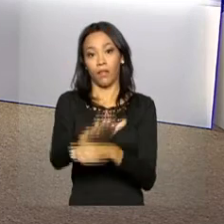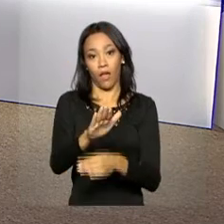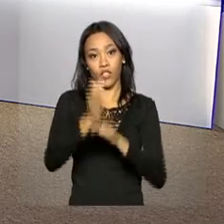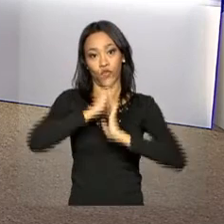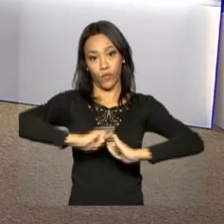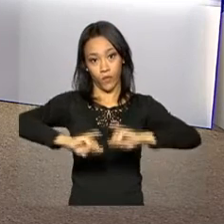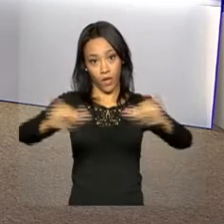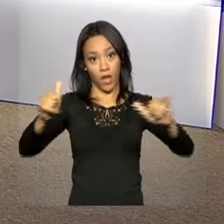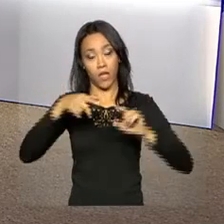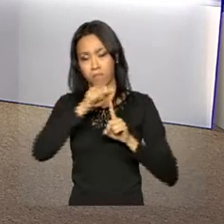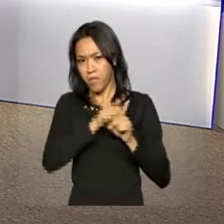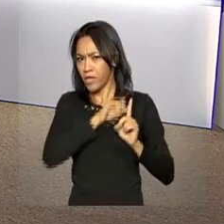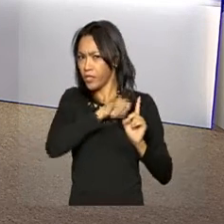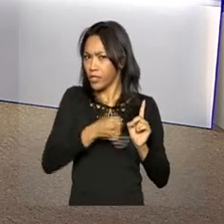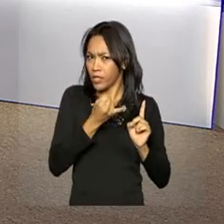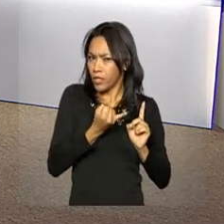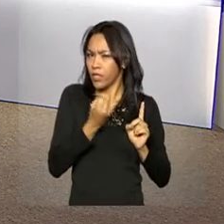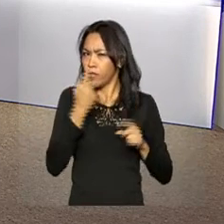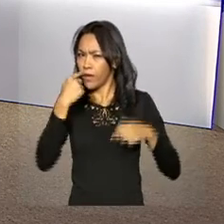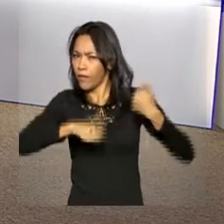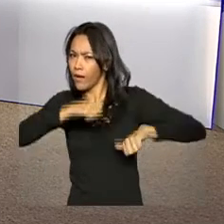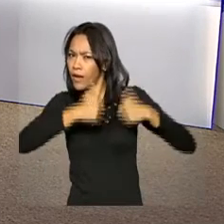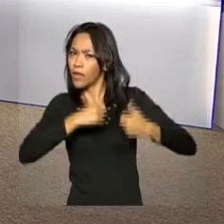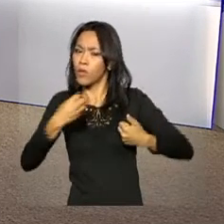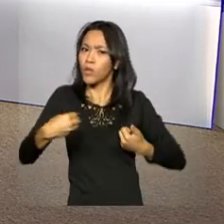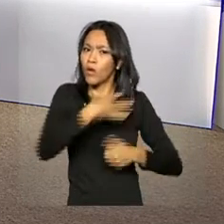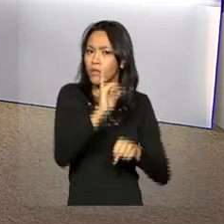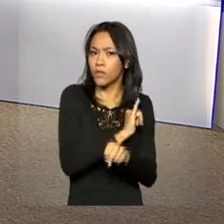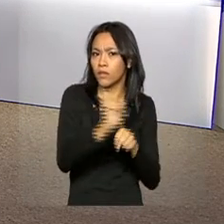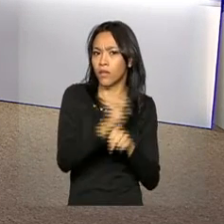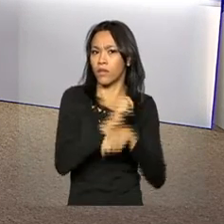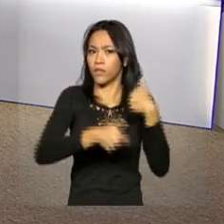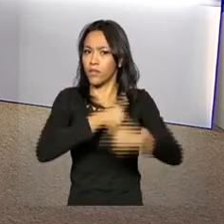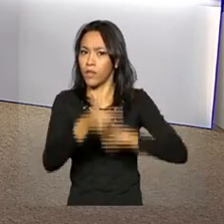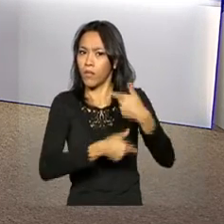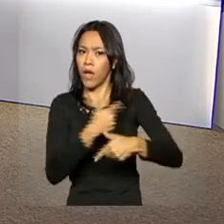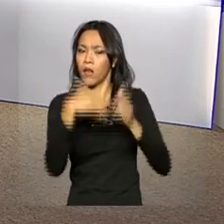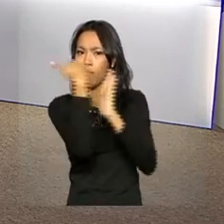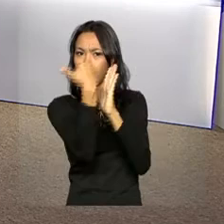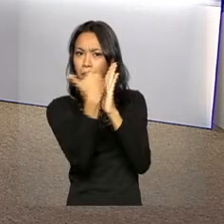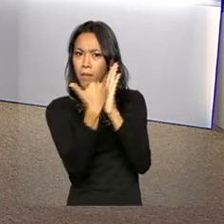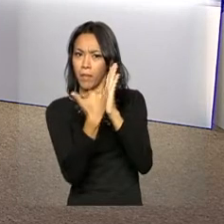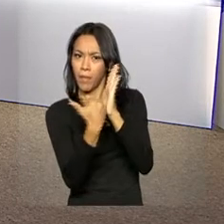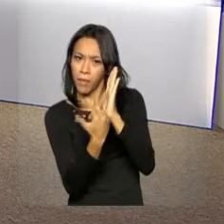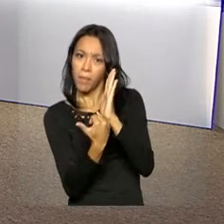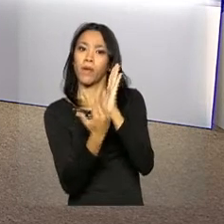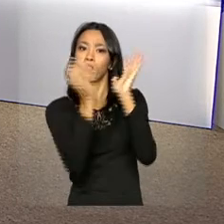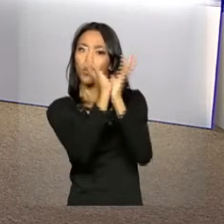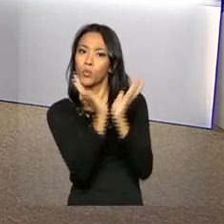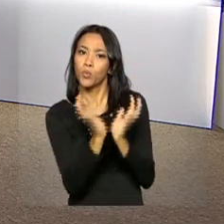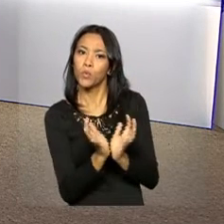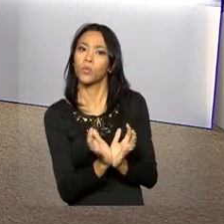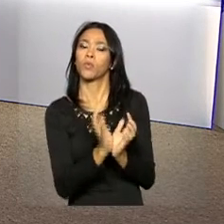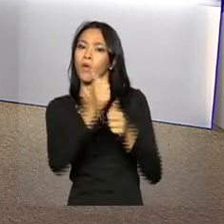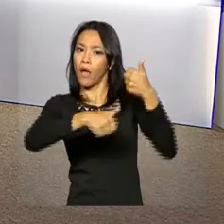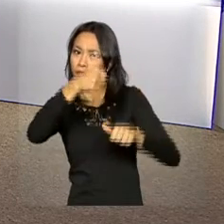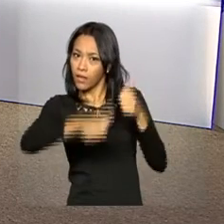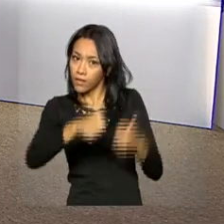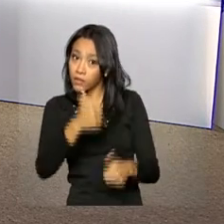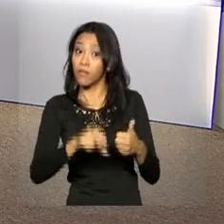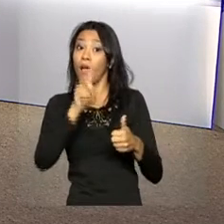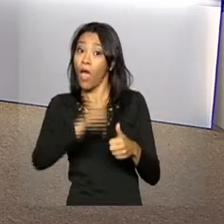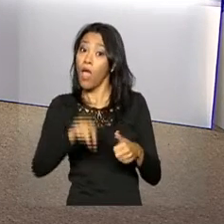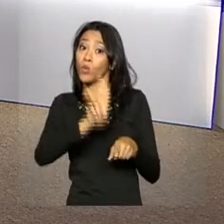de janeiro foram analisados sob nova metodologia, que é a classificação por grandes categorias econômicas, método utilizado por